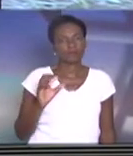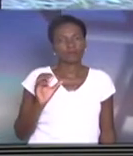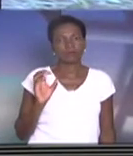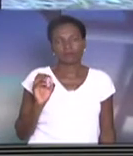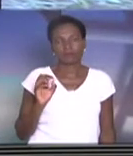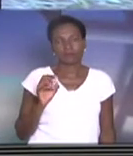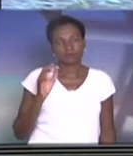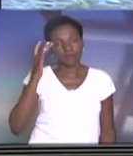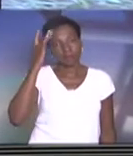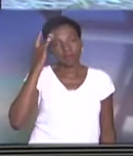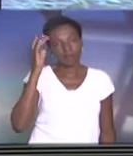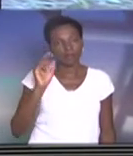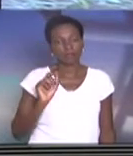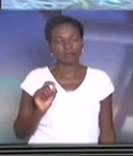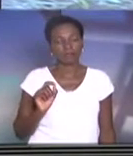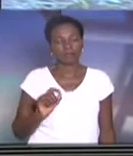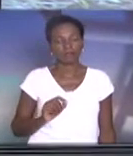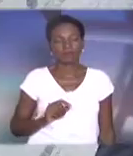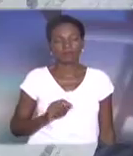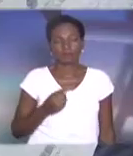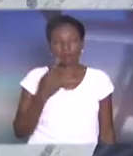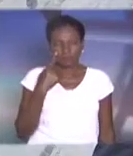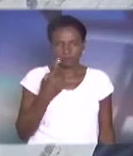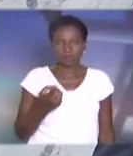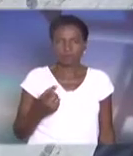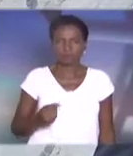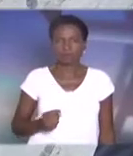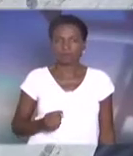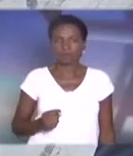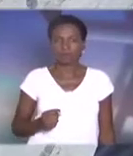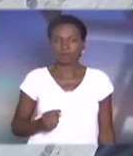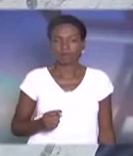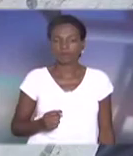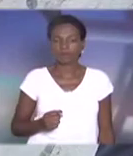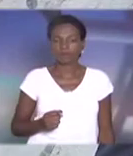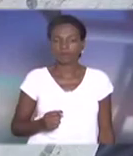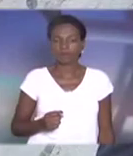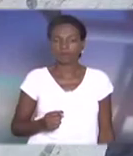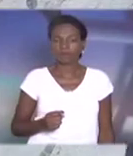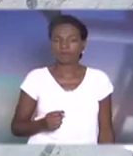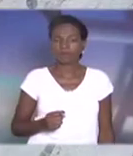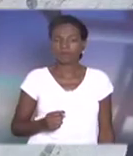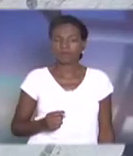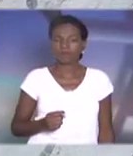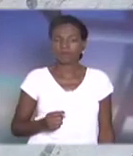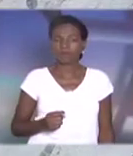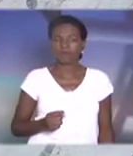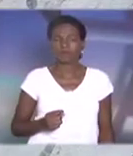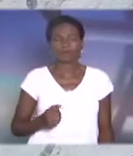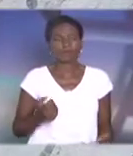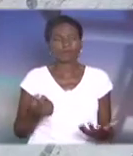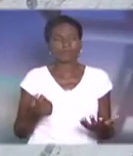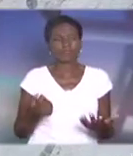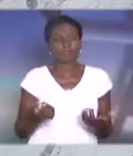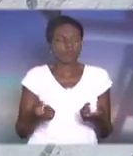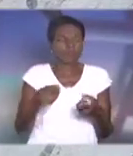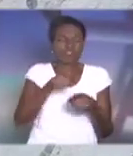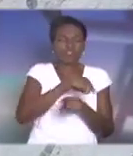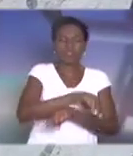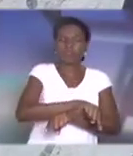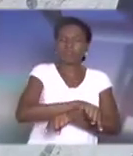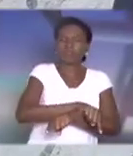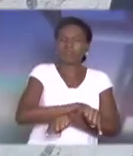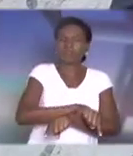um 556 americano. Então, senhores aí, vejam que interessante inversão de valores. Eu